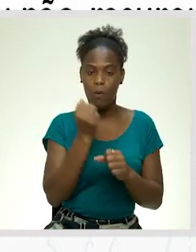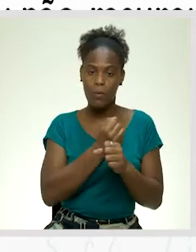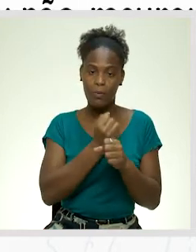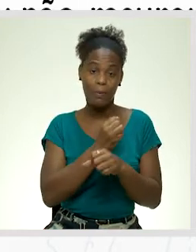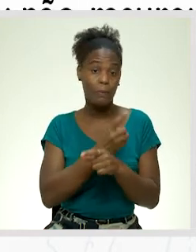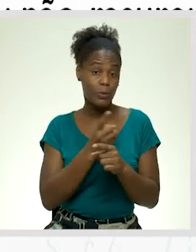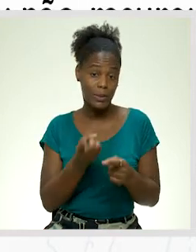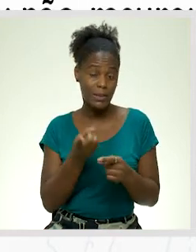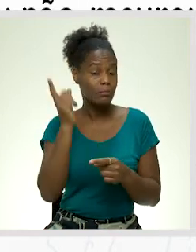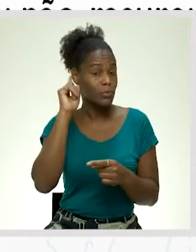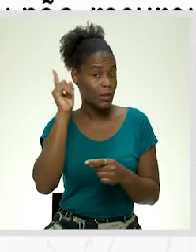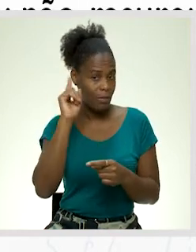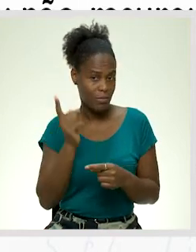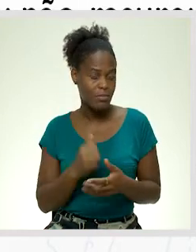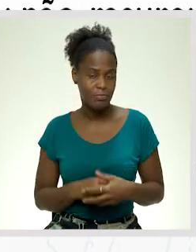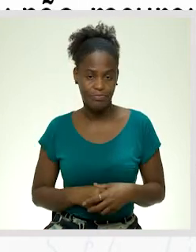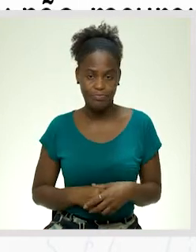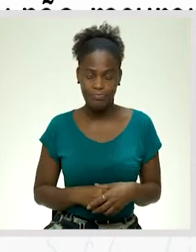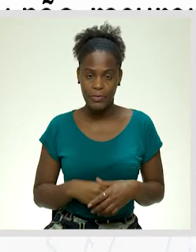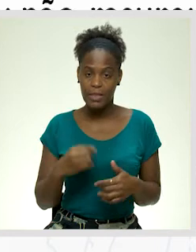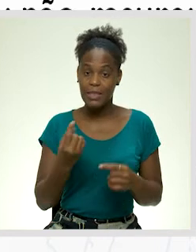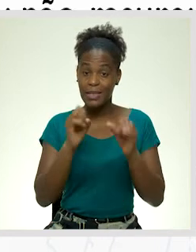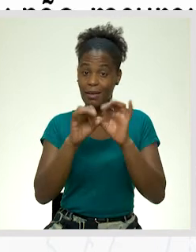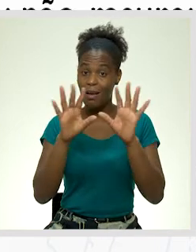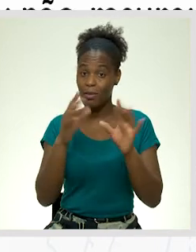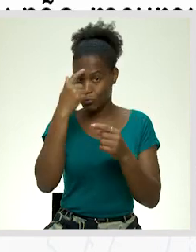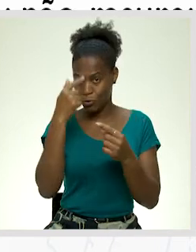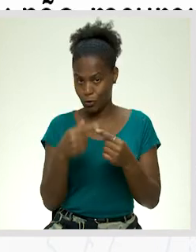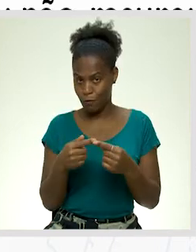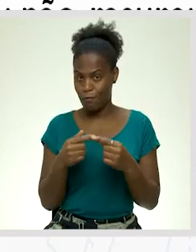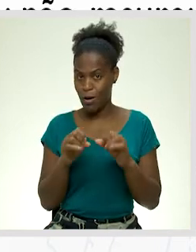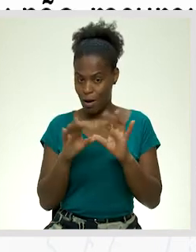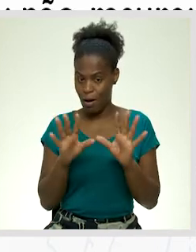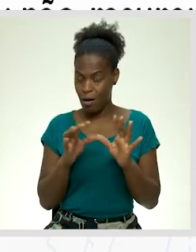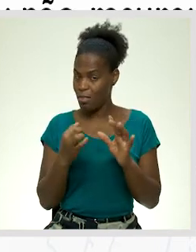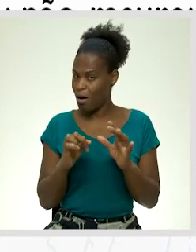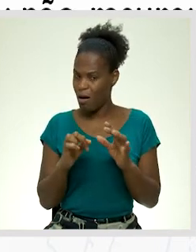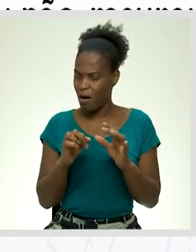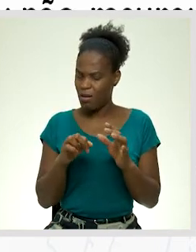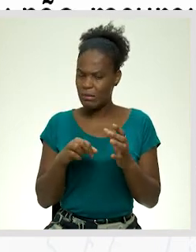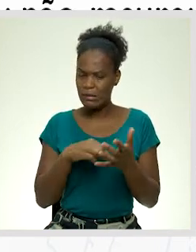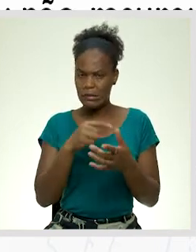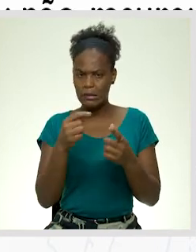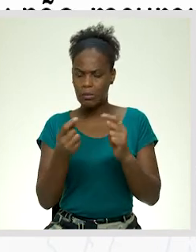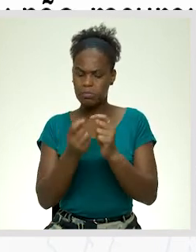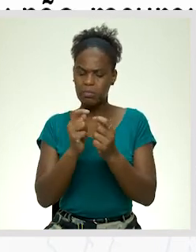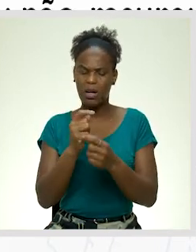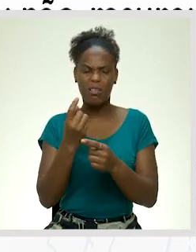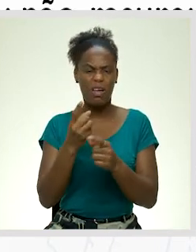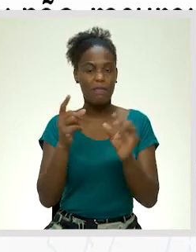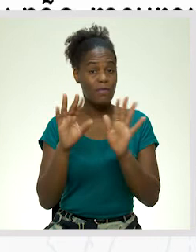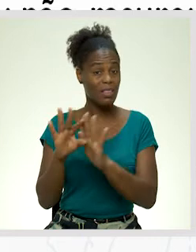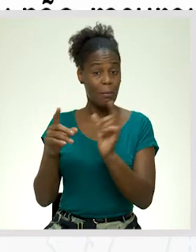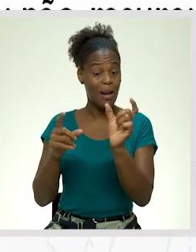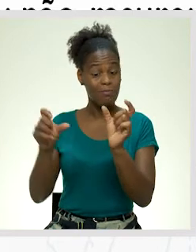e por isso é essencial. Seja claro e objetivo. Não faça rodeios. Evite erros de ortografia.